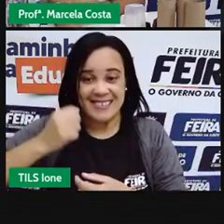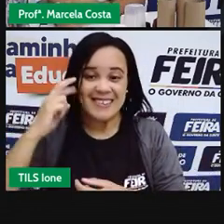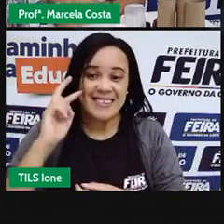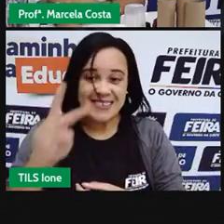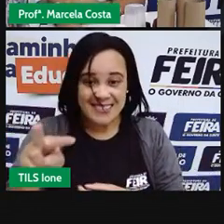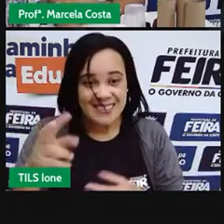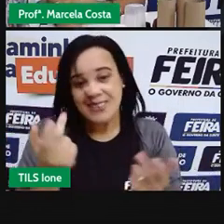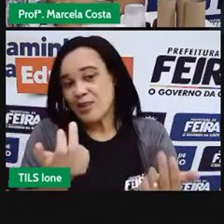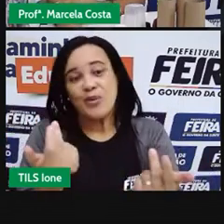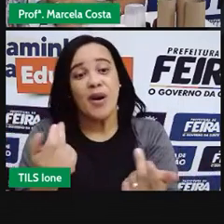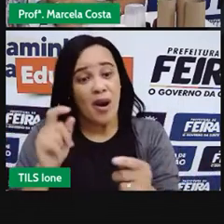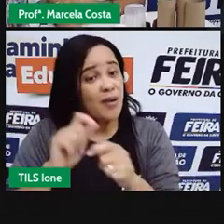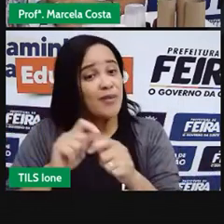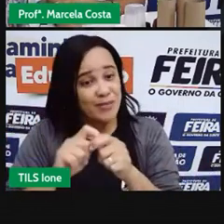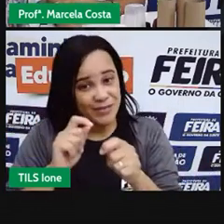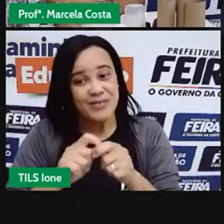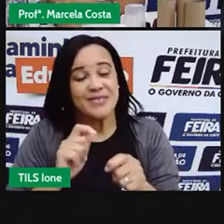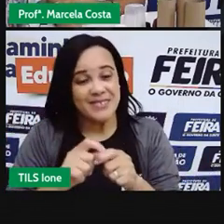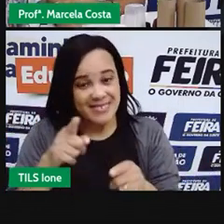na imagem.